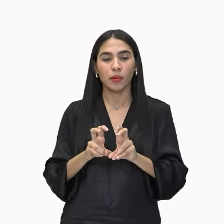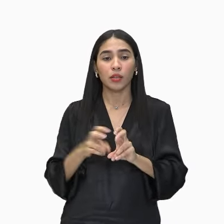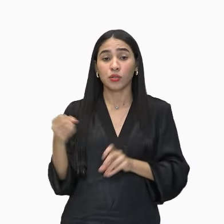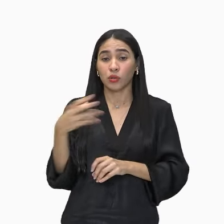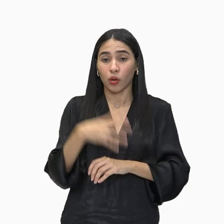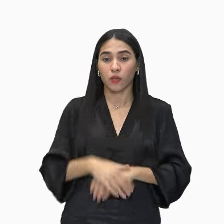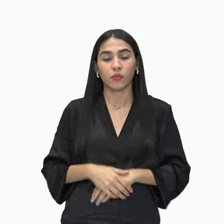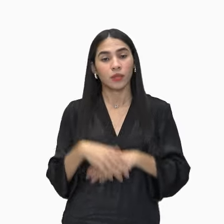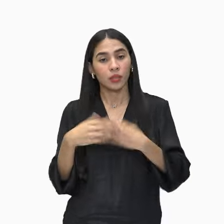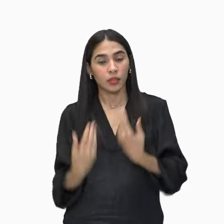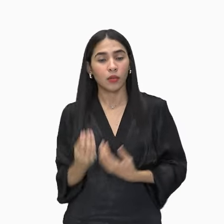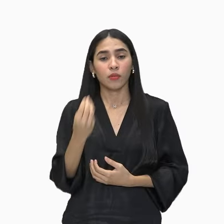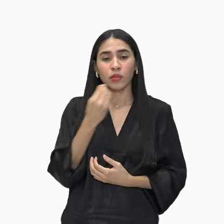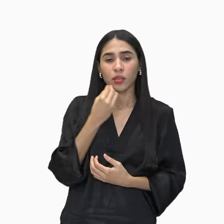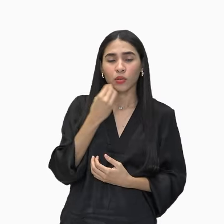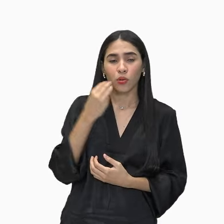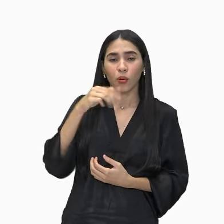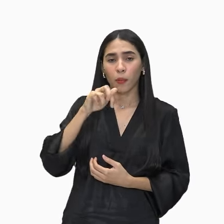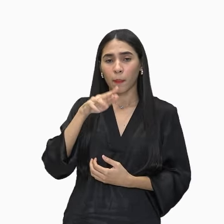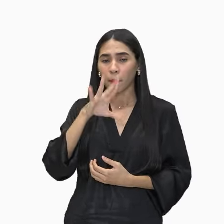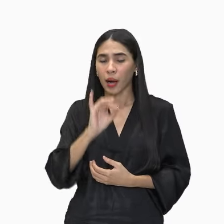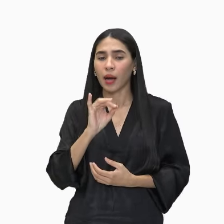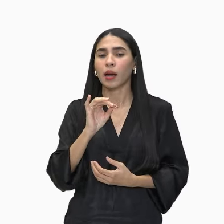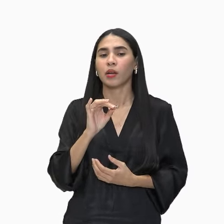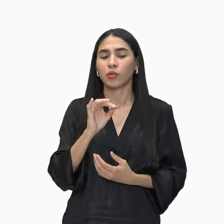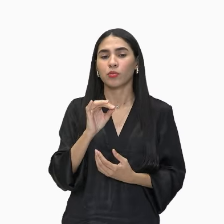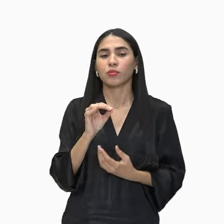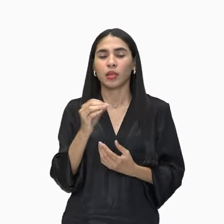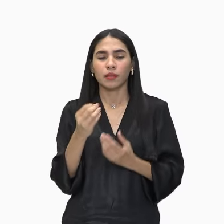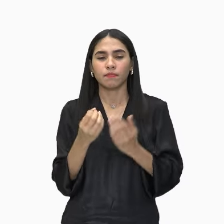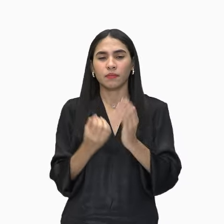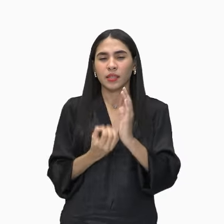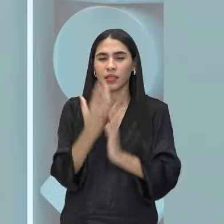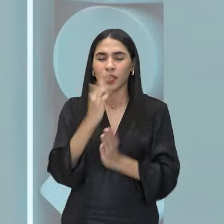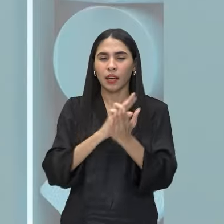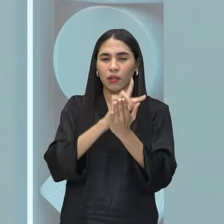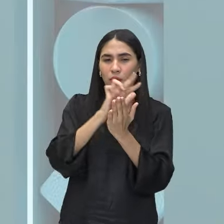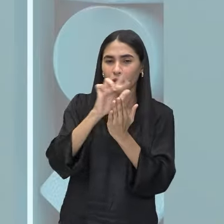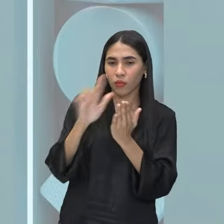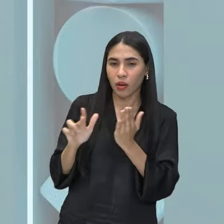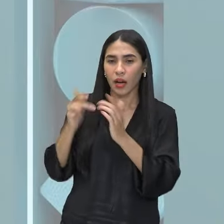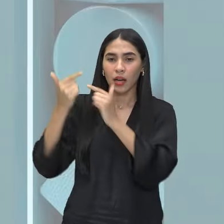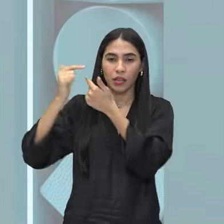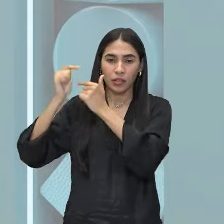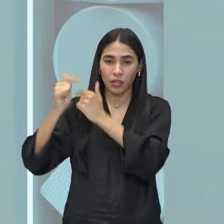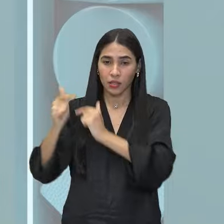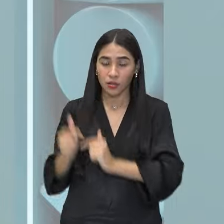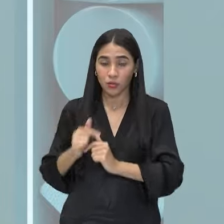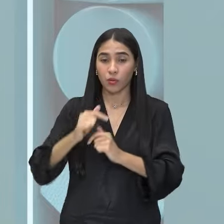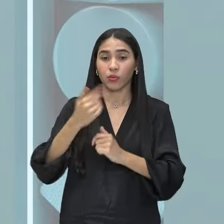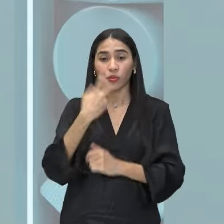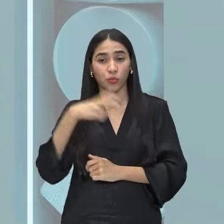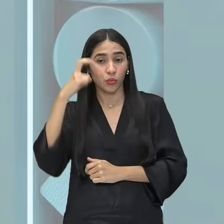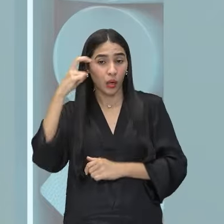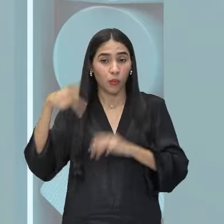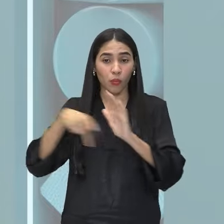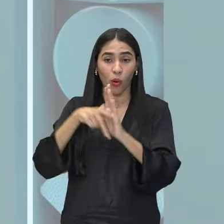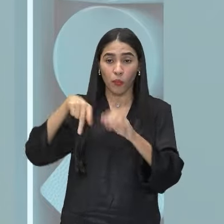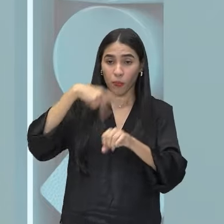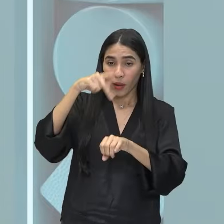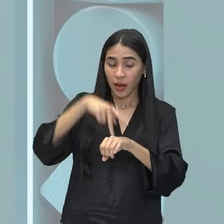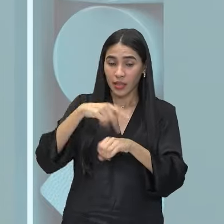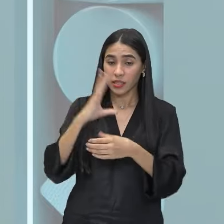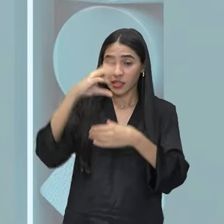uma tentativa de Mário de Andrade de incorporar diferentes questões da tradição oral e cultural do país em uma